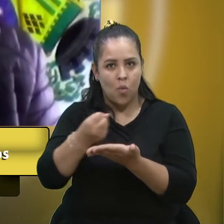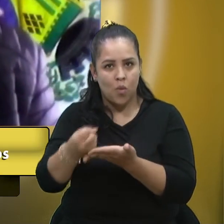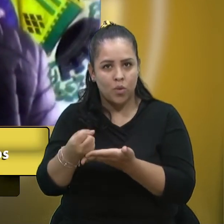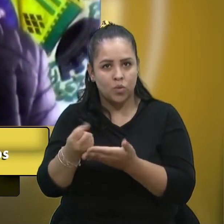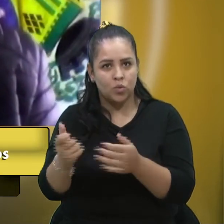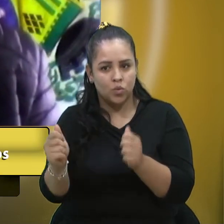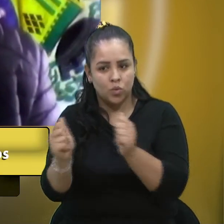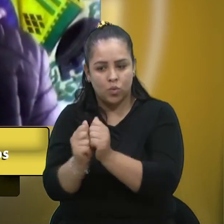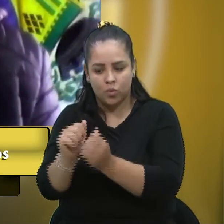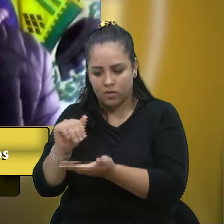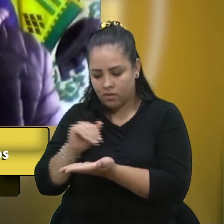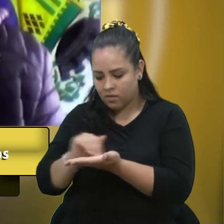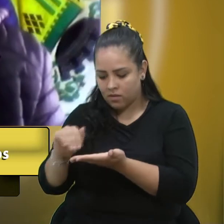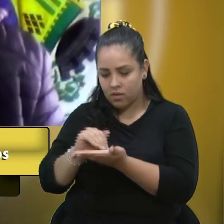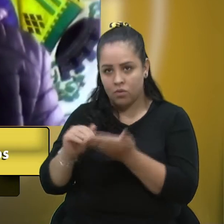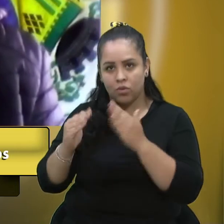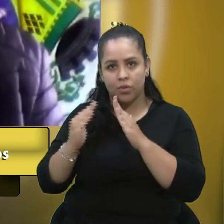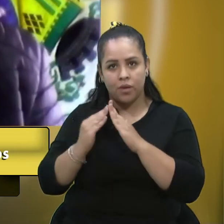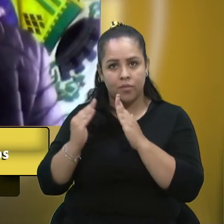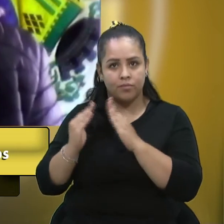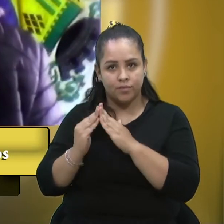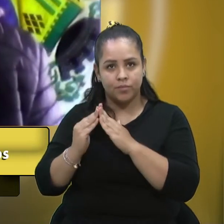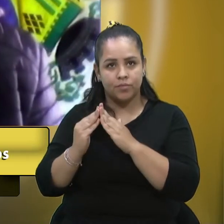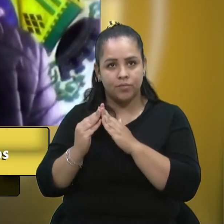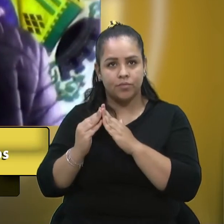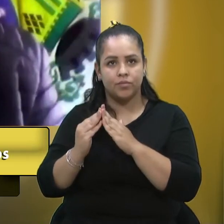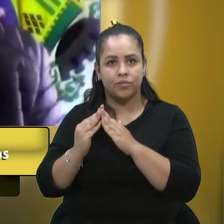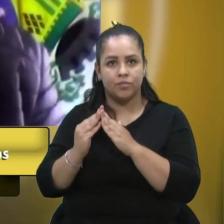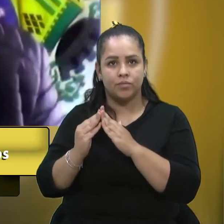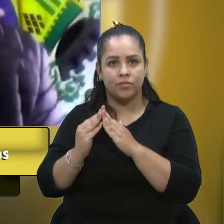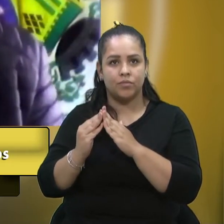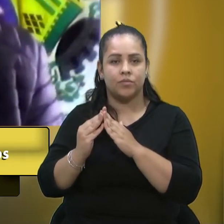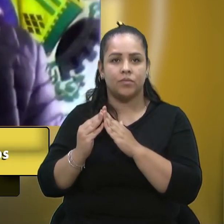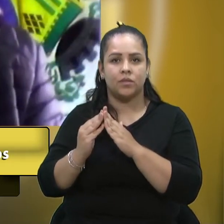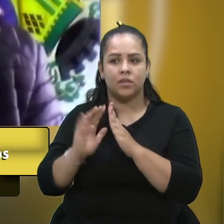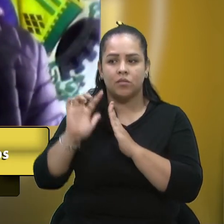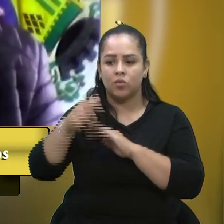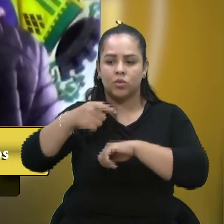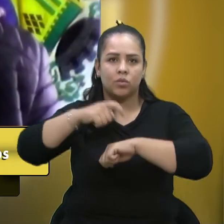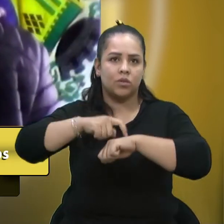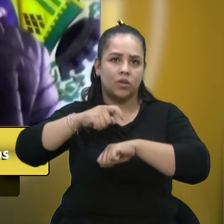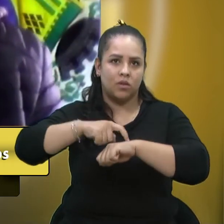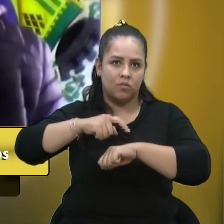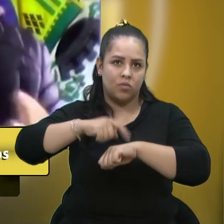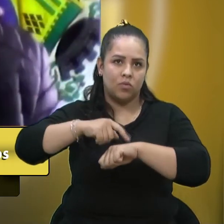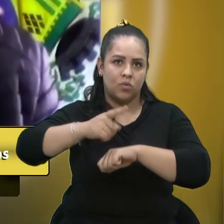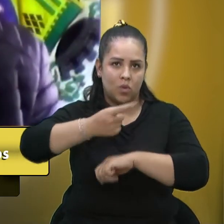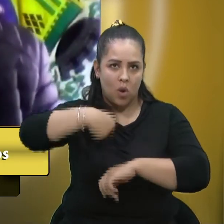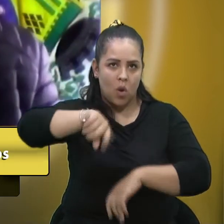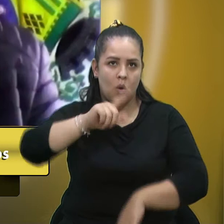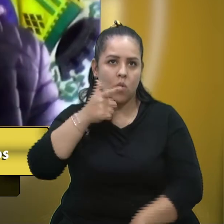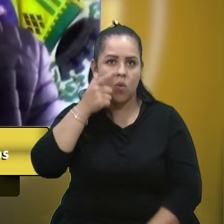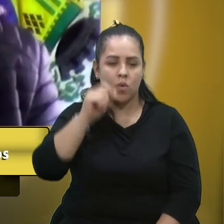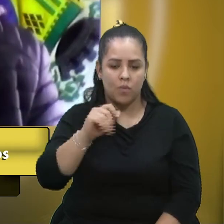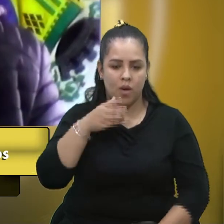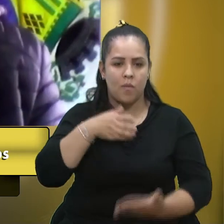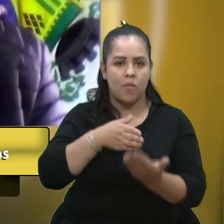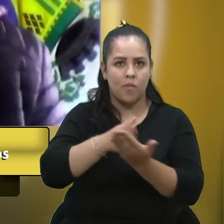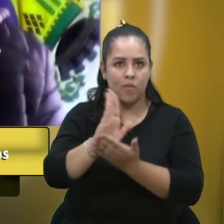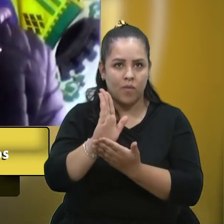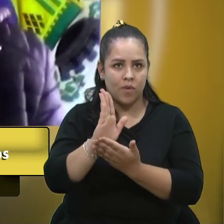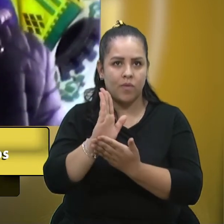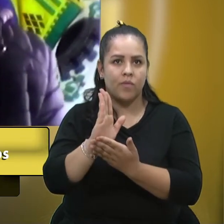Secretaria da Habitação. E durante um tempo, então, que a gente conseguiu, pela aprovação